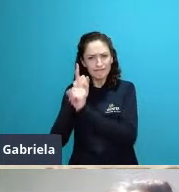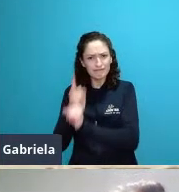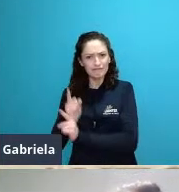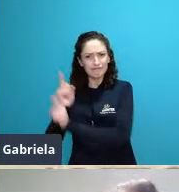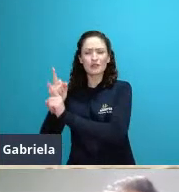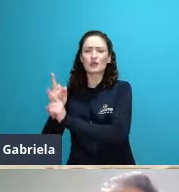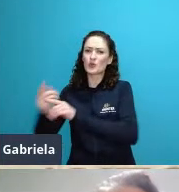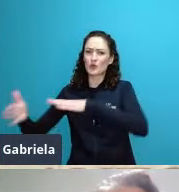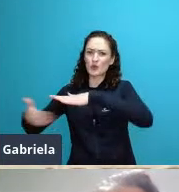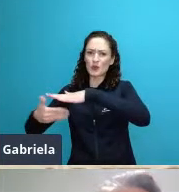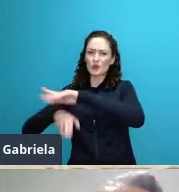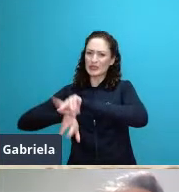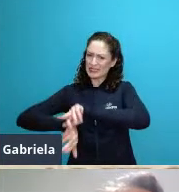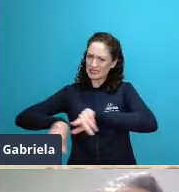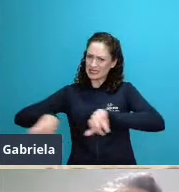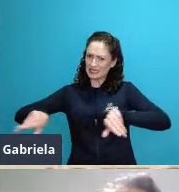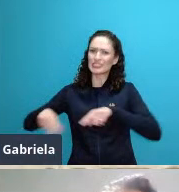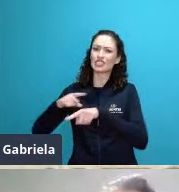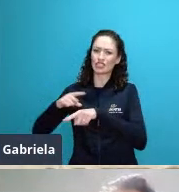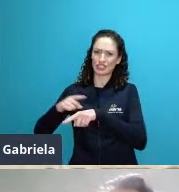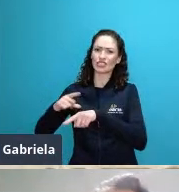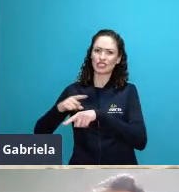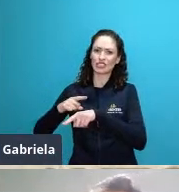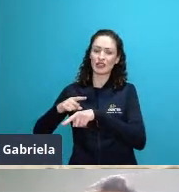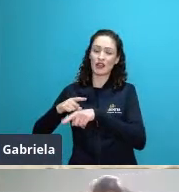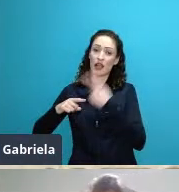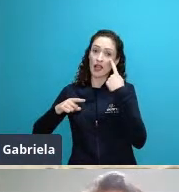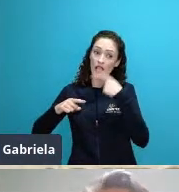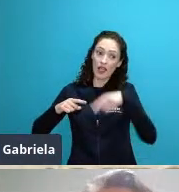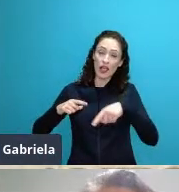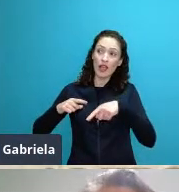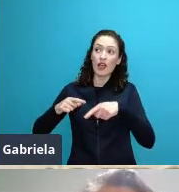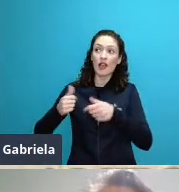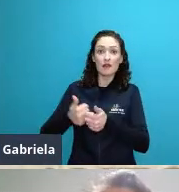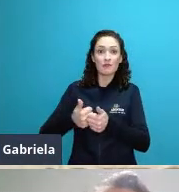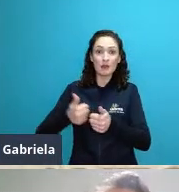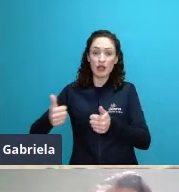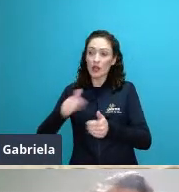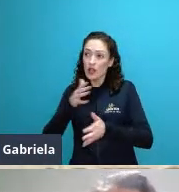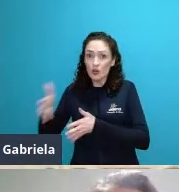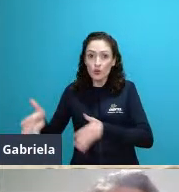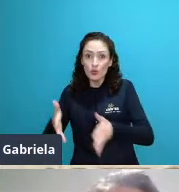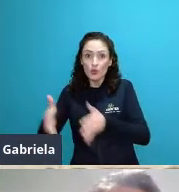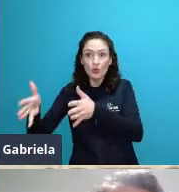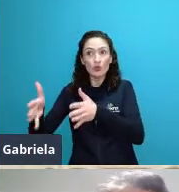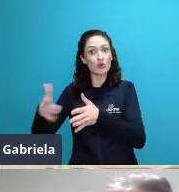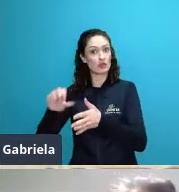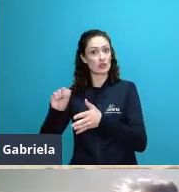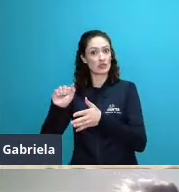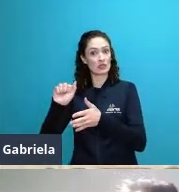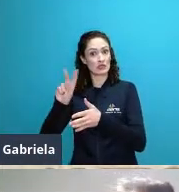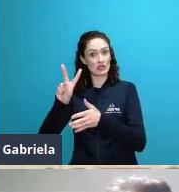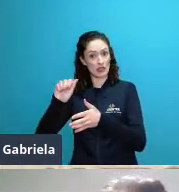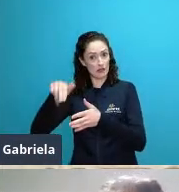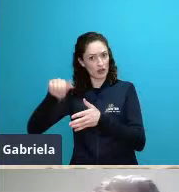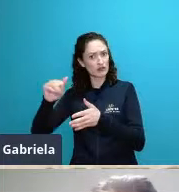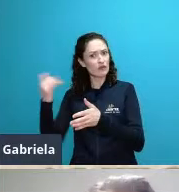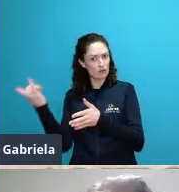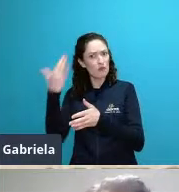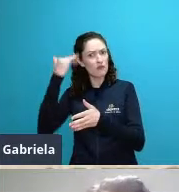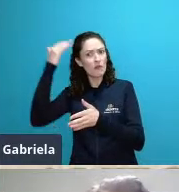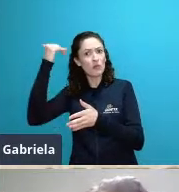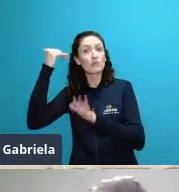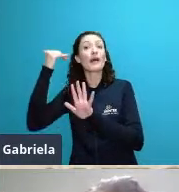implementação dessa usina tornou essa região um dos locais mais contaminados do mundo em termos radioativos e aí o que